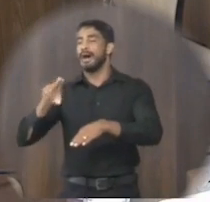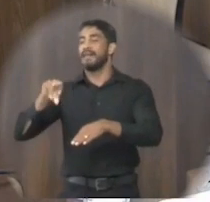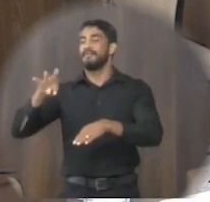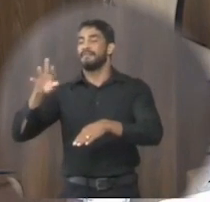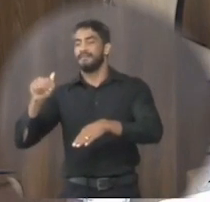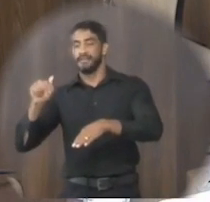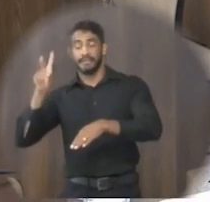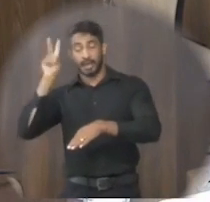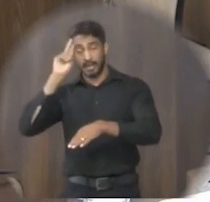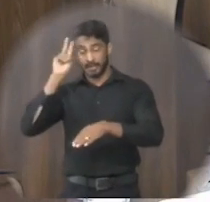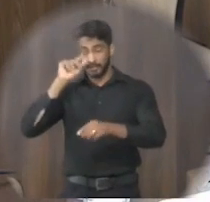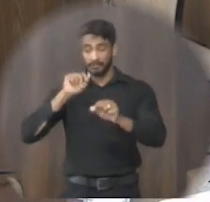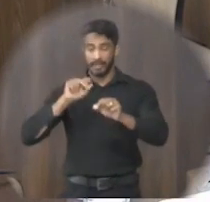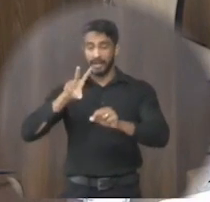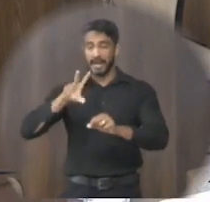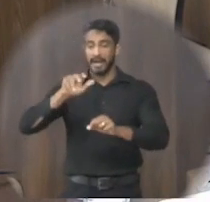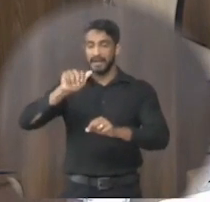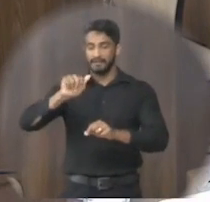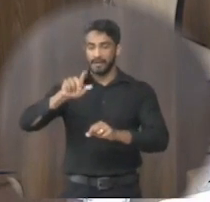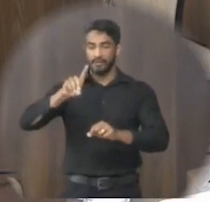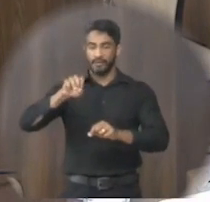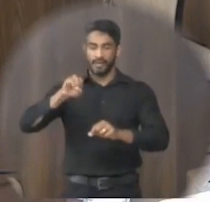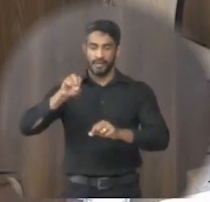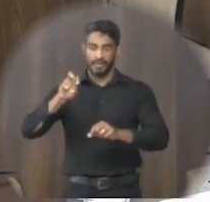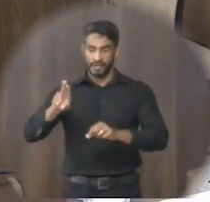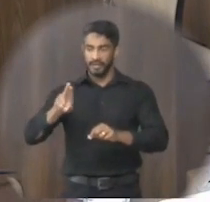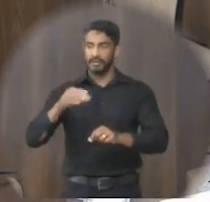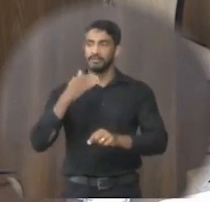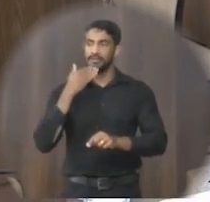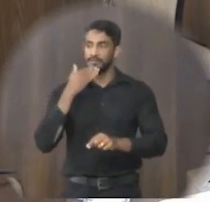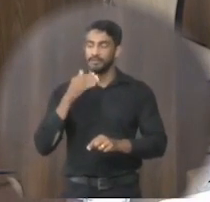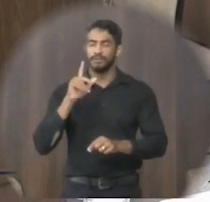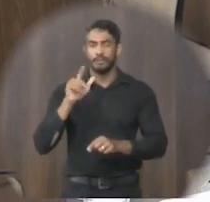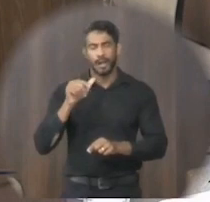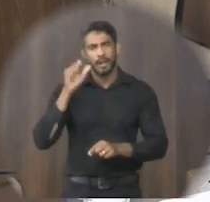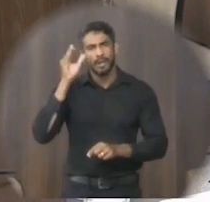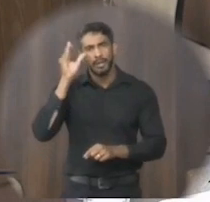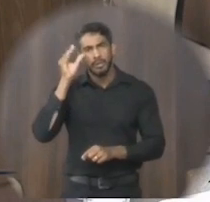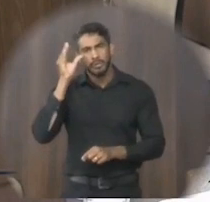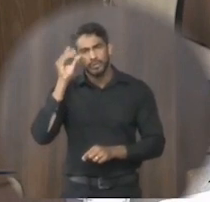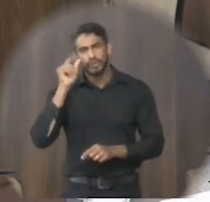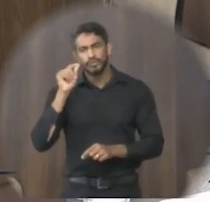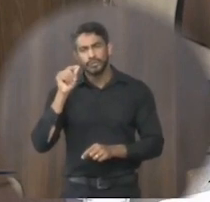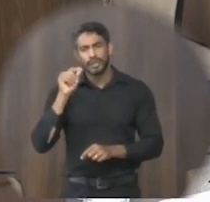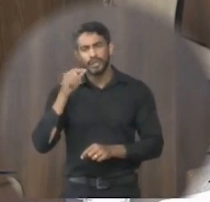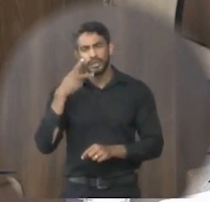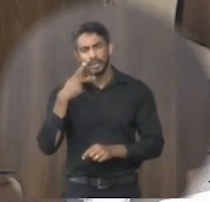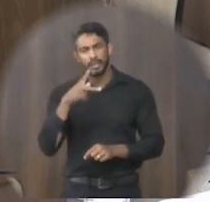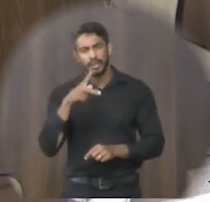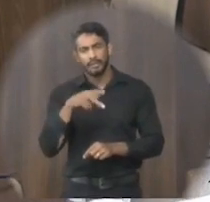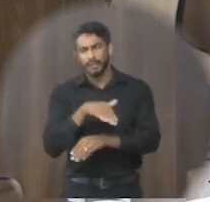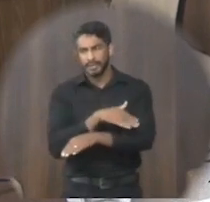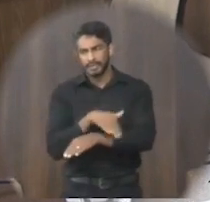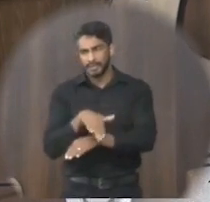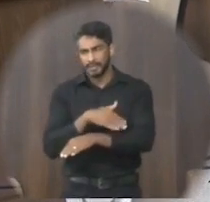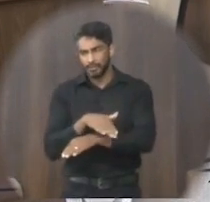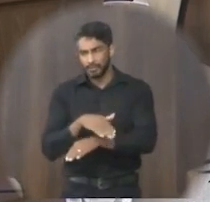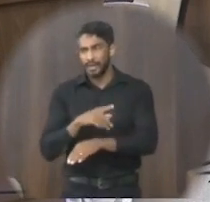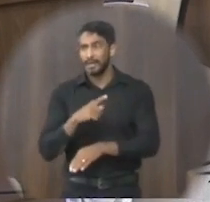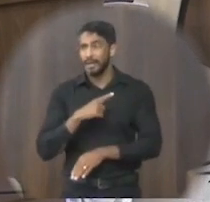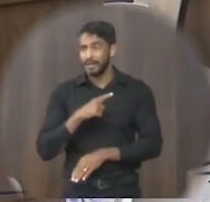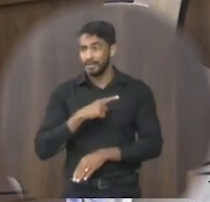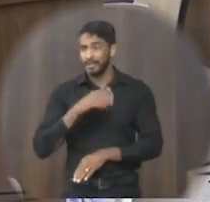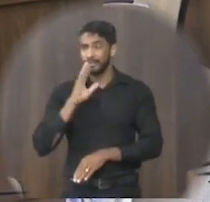lembrando aí do nosso colega Valdeir que fazendo esse pedido é curioso que lá nessa rua a Salviana Caldas já